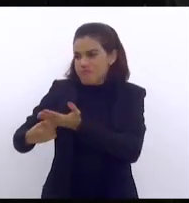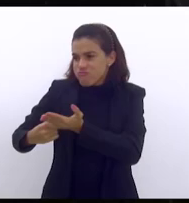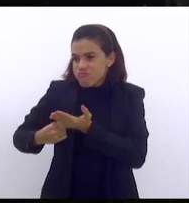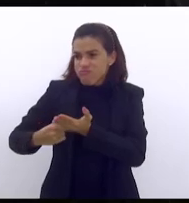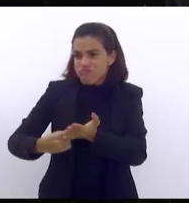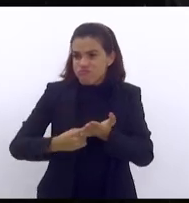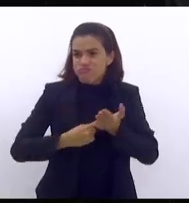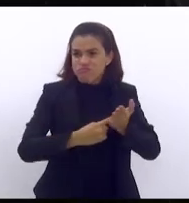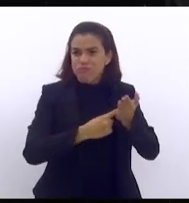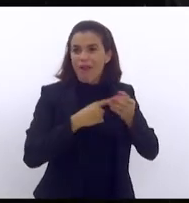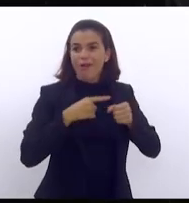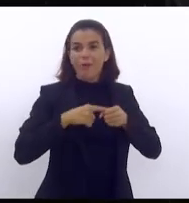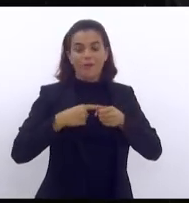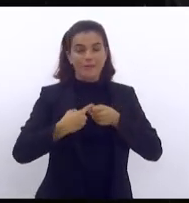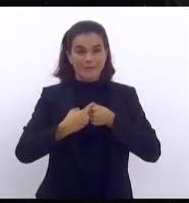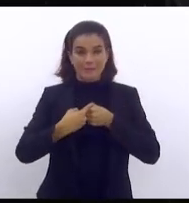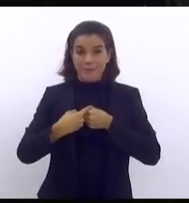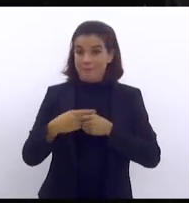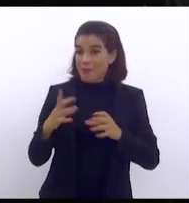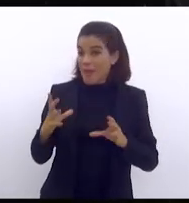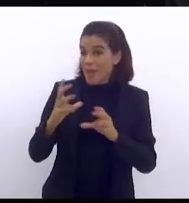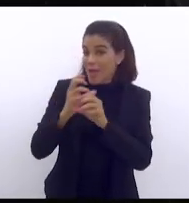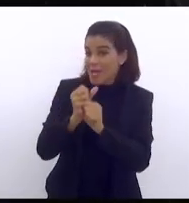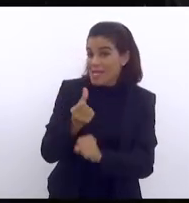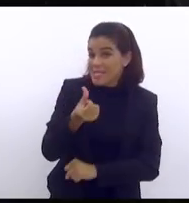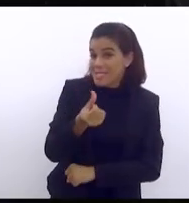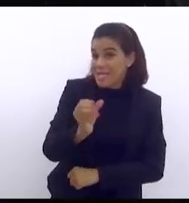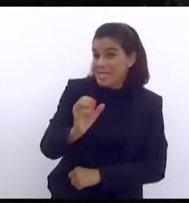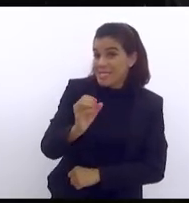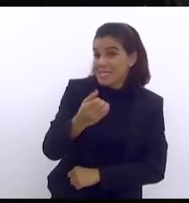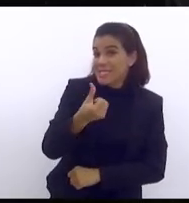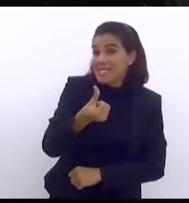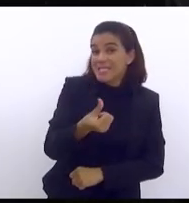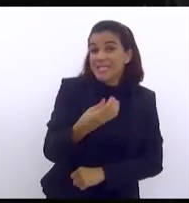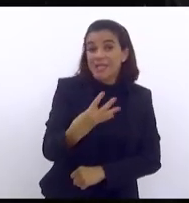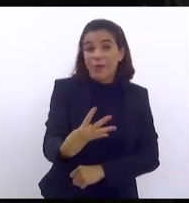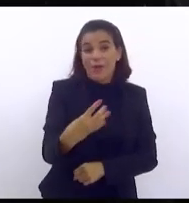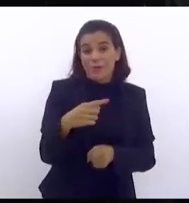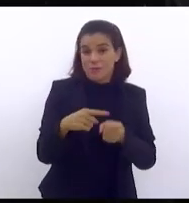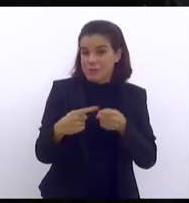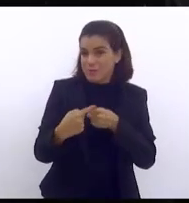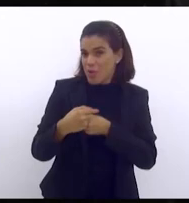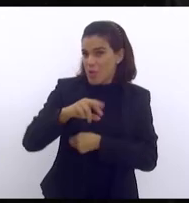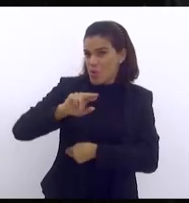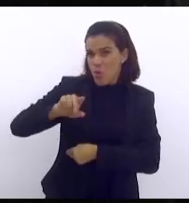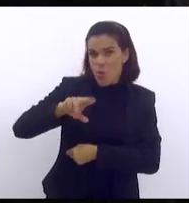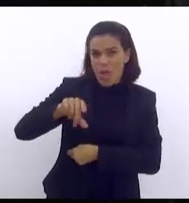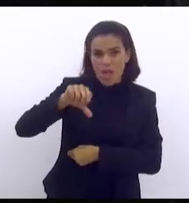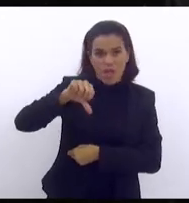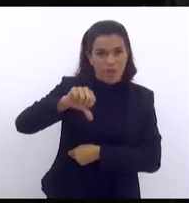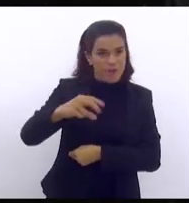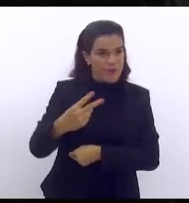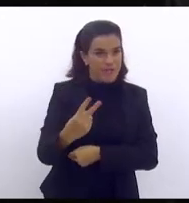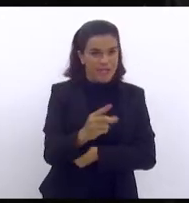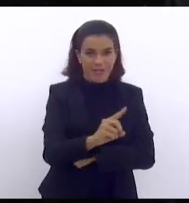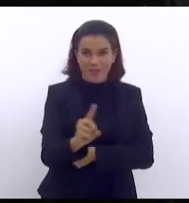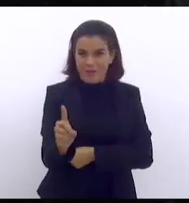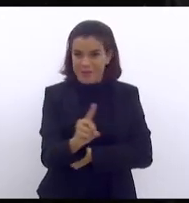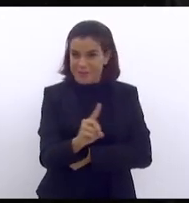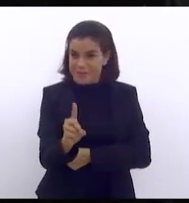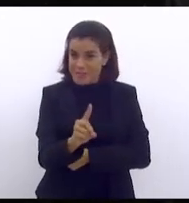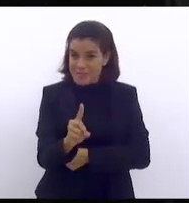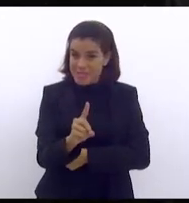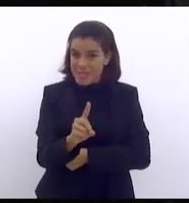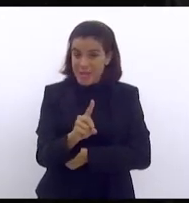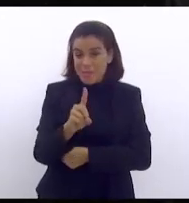que eram apenas 64 municípios na fusão não eram 92 mesquita